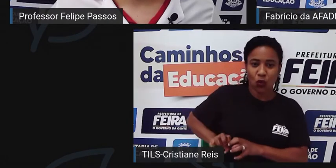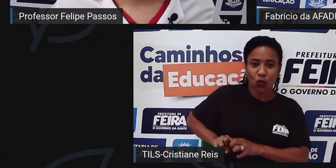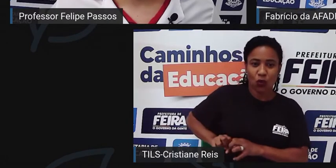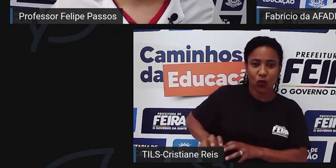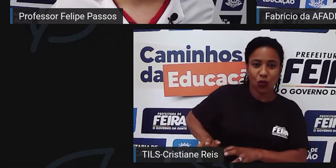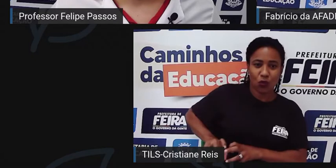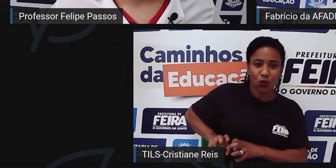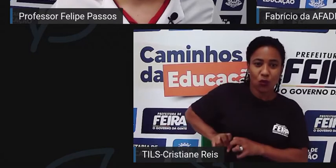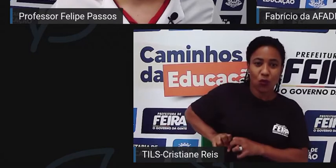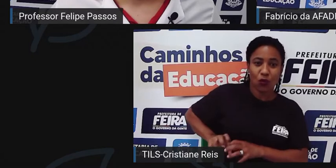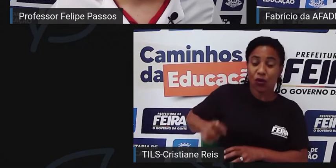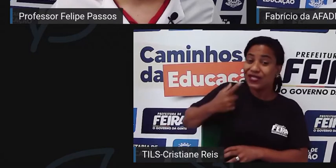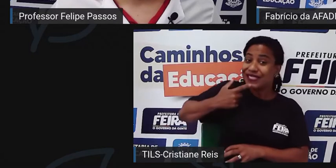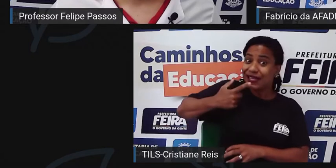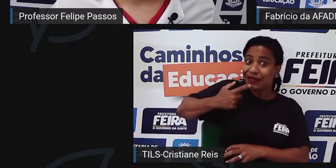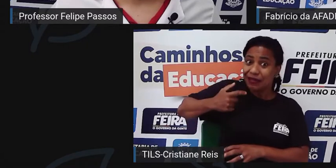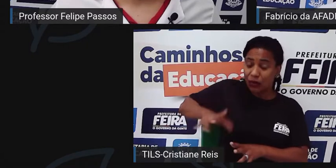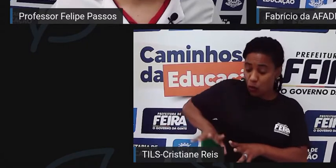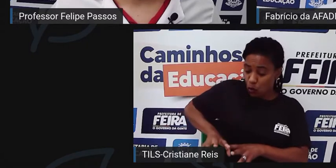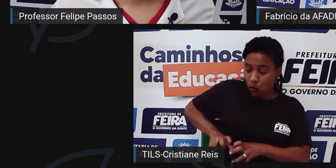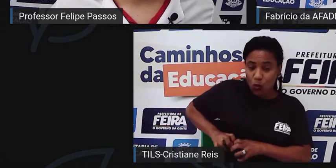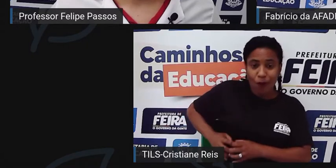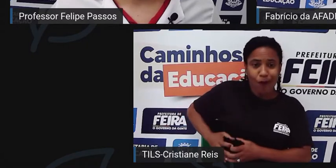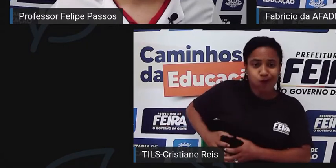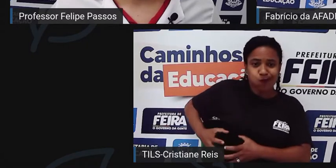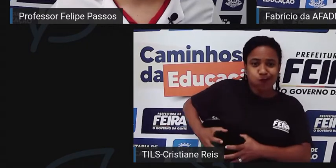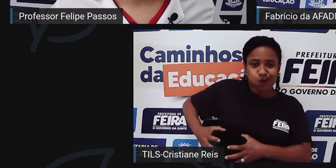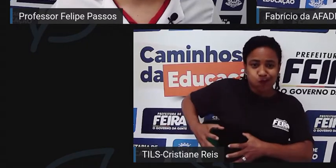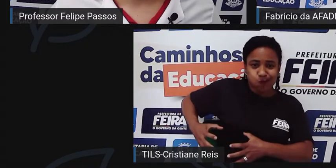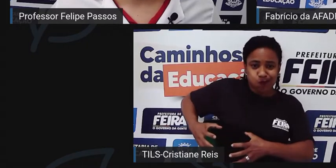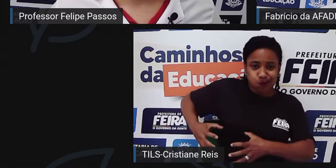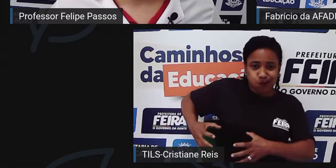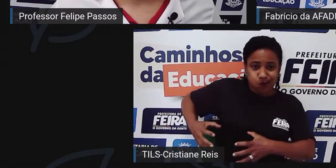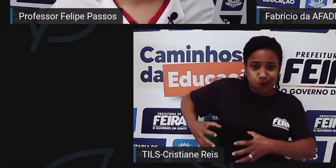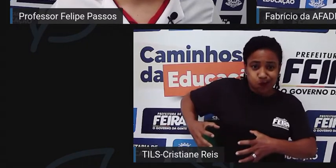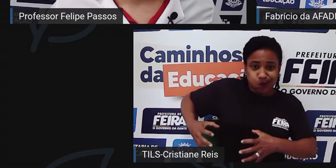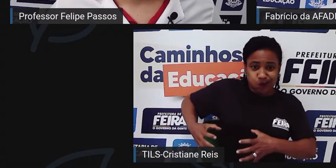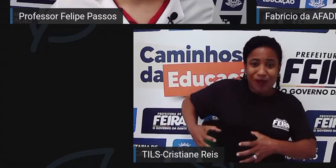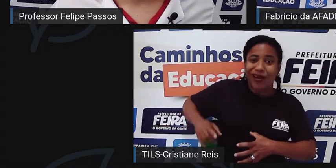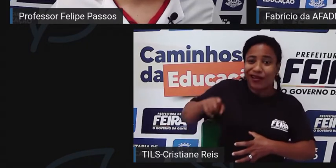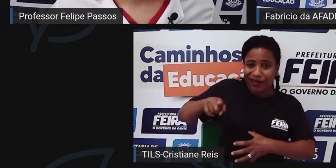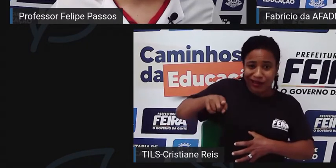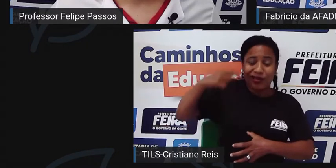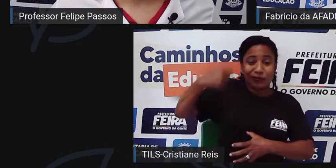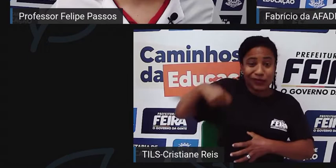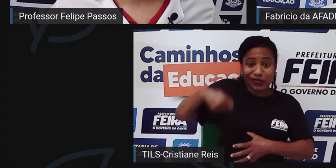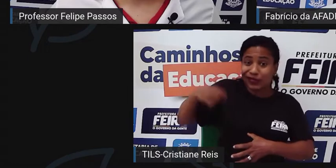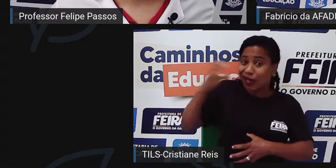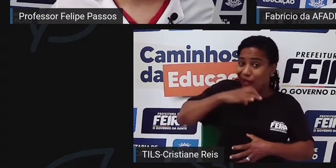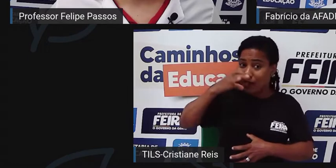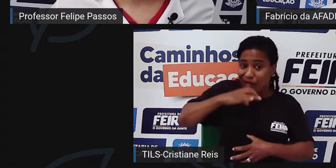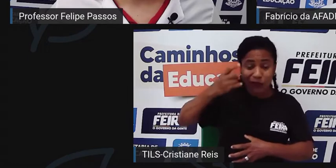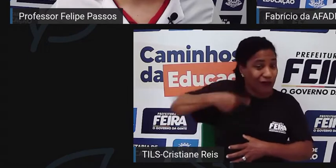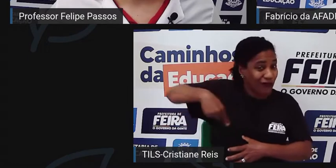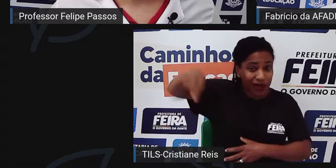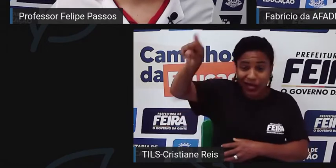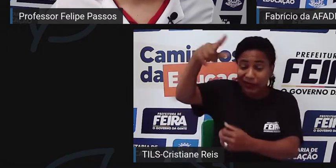intervenção cirúrgica de transfusão de sangue rapidamente, essa criança vai a óbito